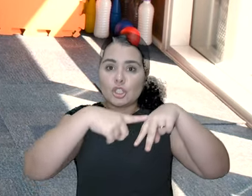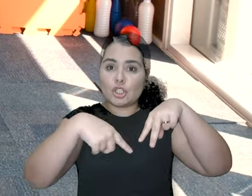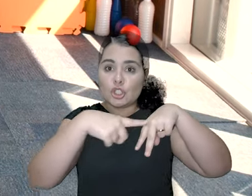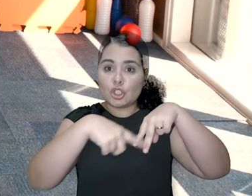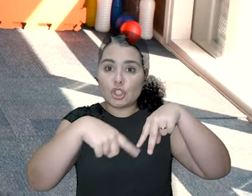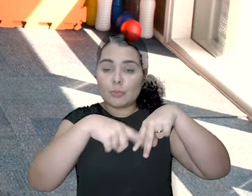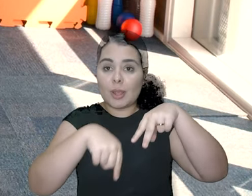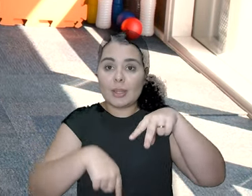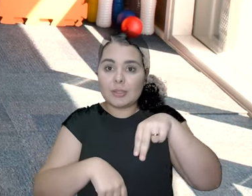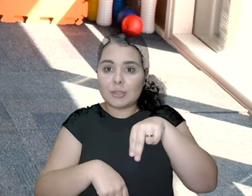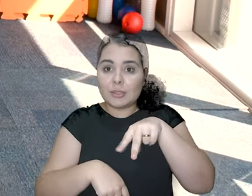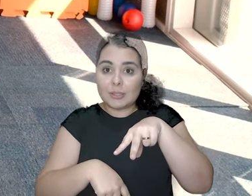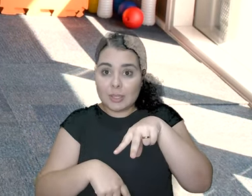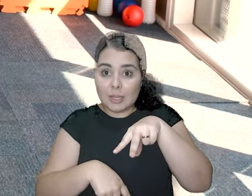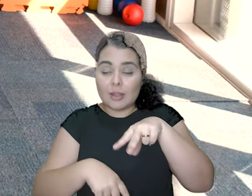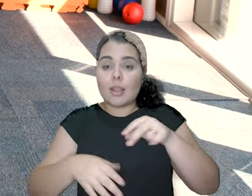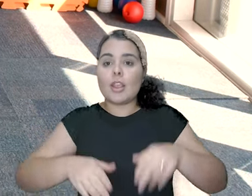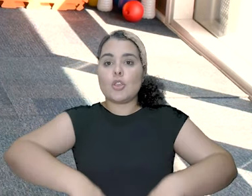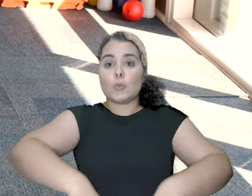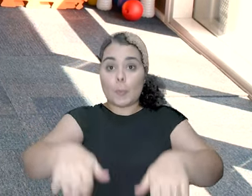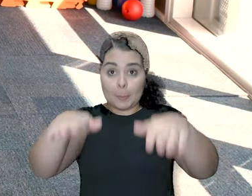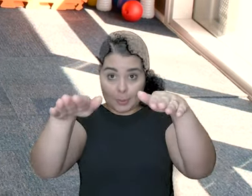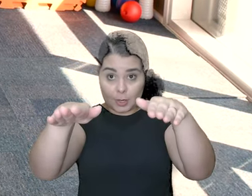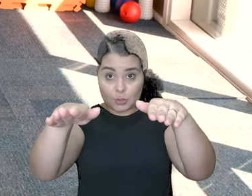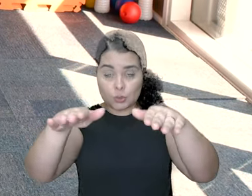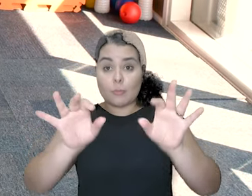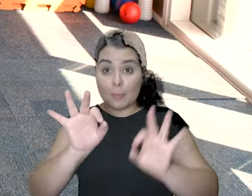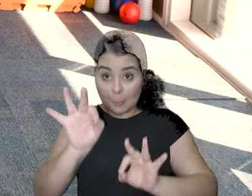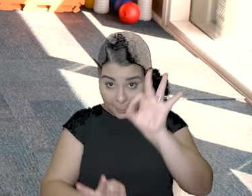Afasta as pernas. Braço para cima.